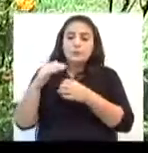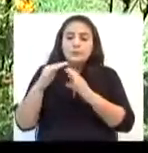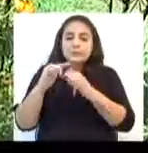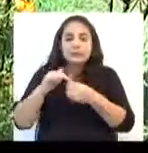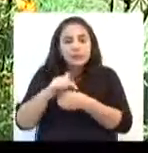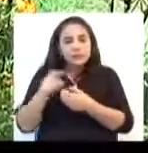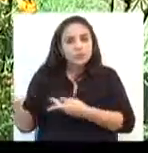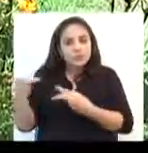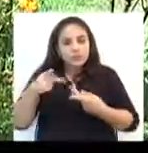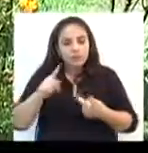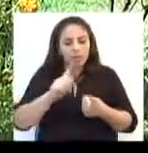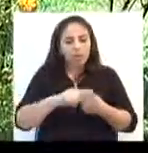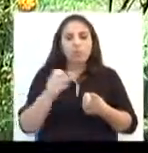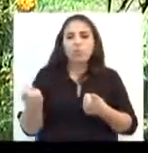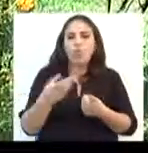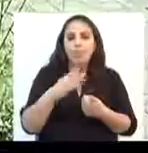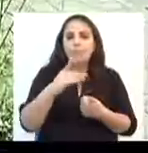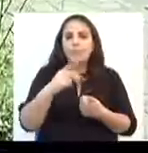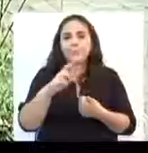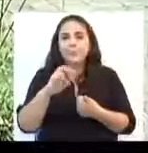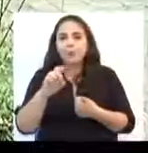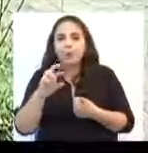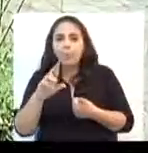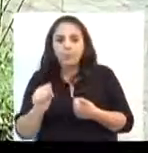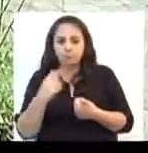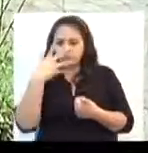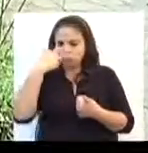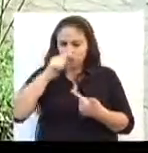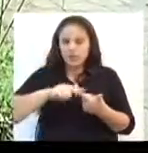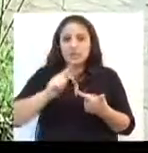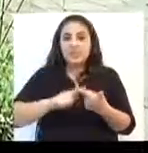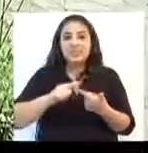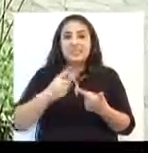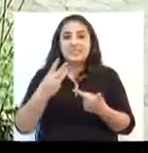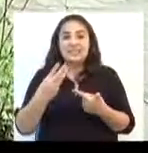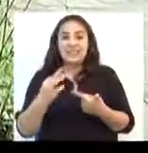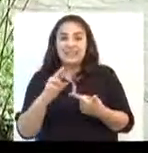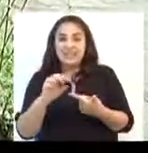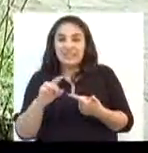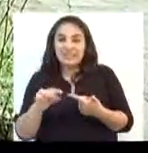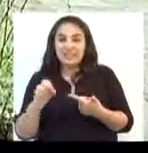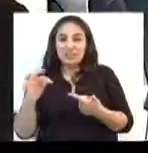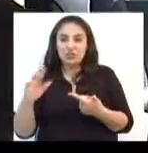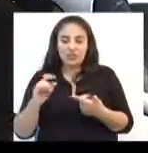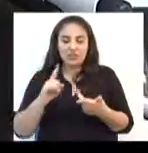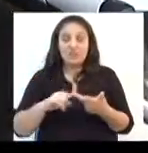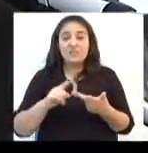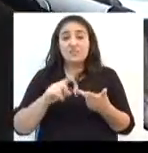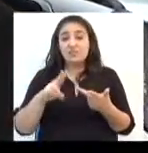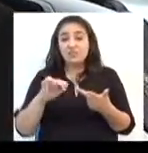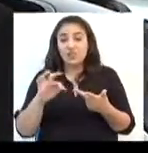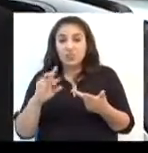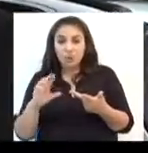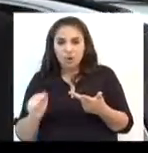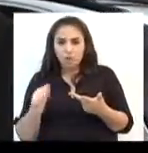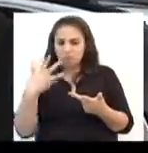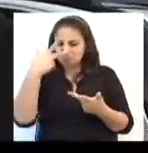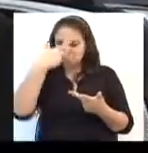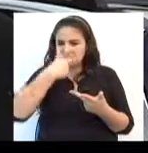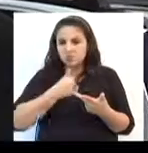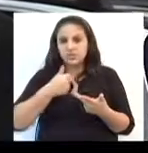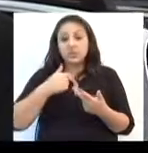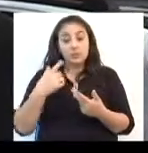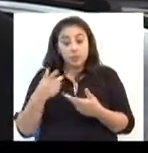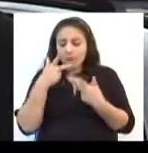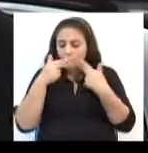Petrópolis, Treze Tílias e agora, ultimamente, Vitória e no Espírito Santo. A Câmara de Dirigentes